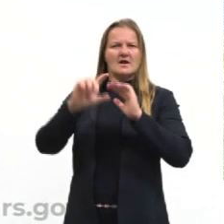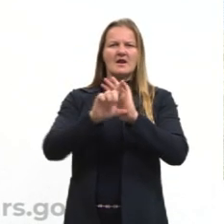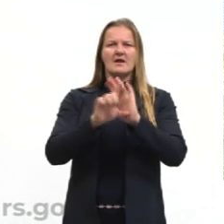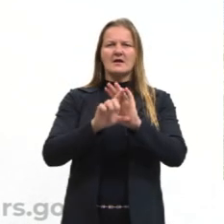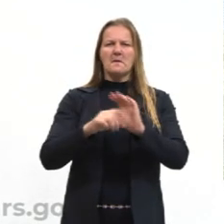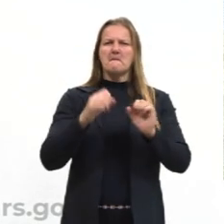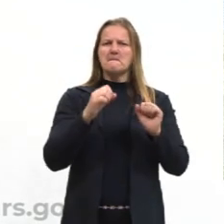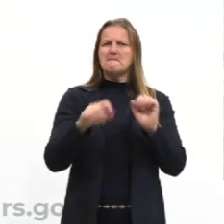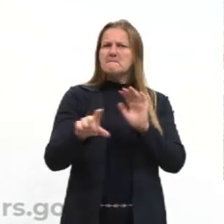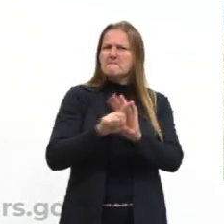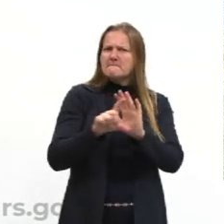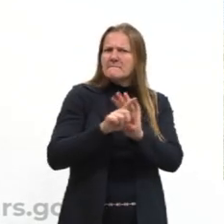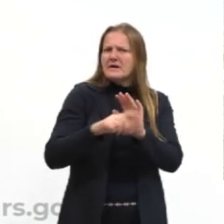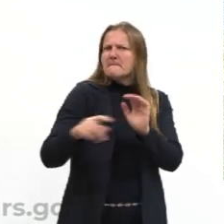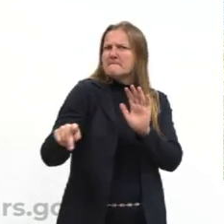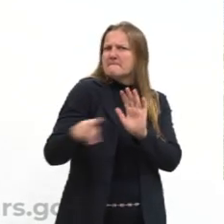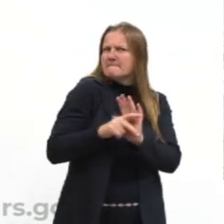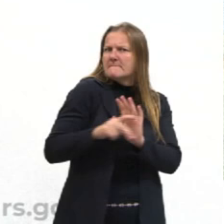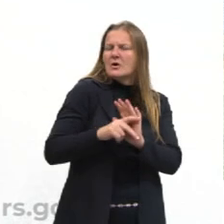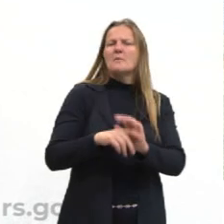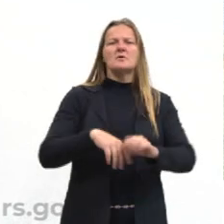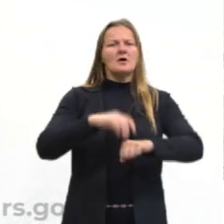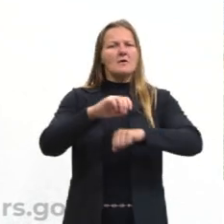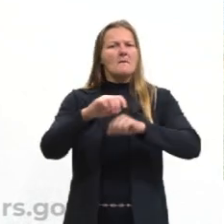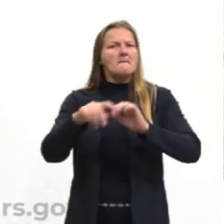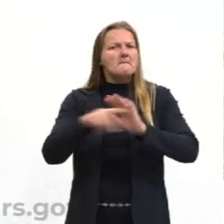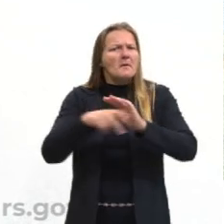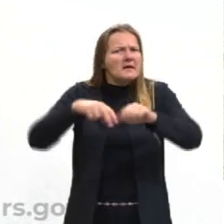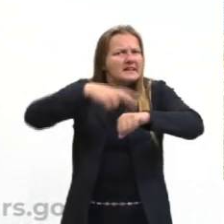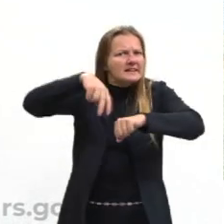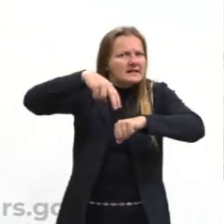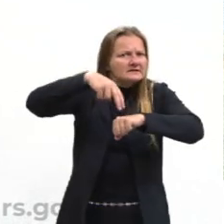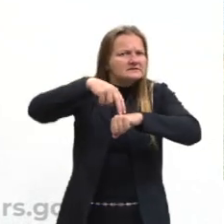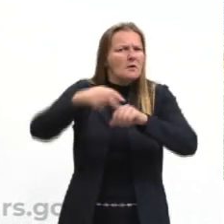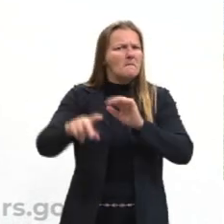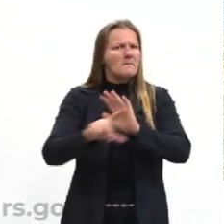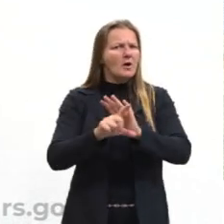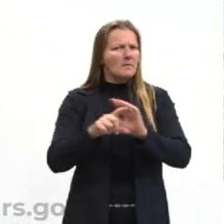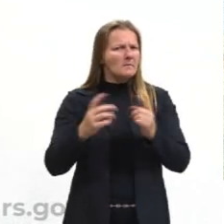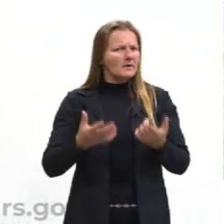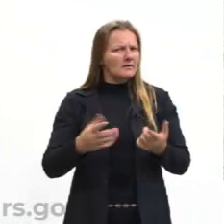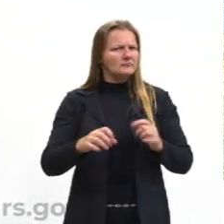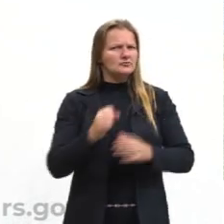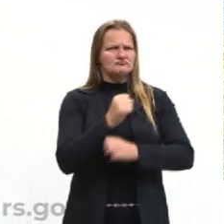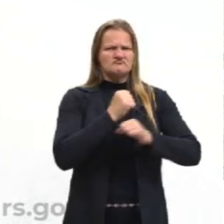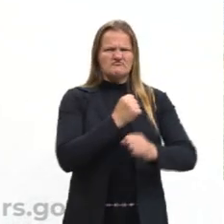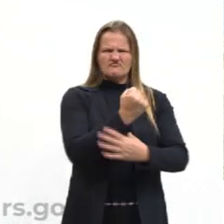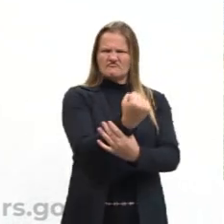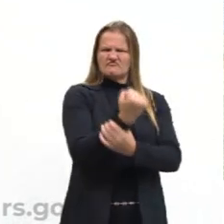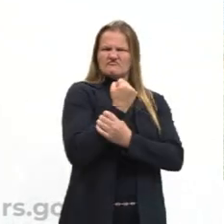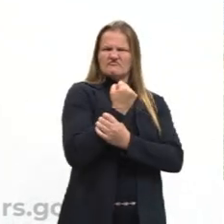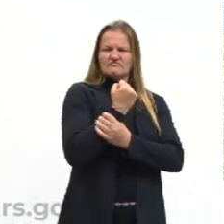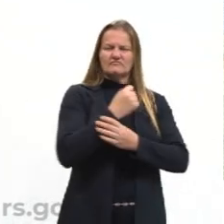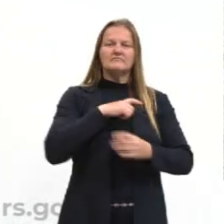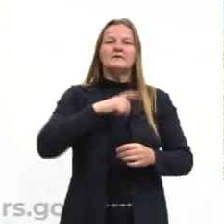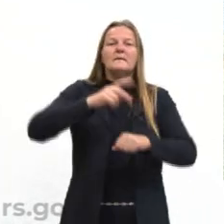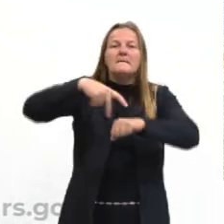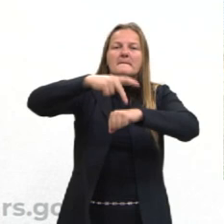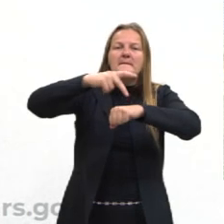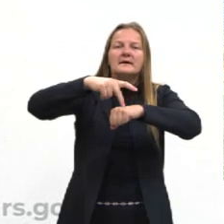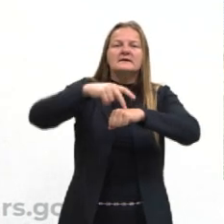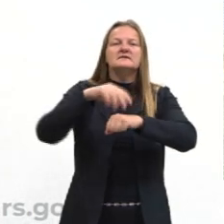era a própria lei e ele era o próprio Estado. Então, não se tinha essa ideia que a gente tem hoje em dia, de que o país, o Estado,